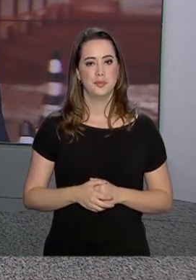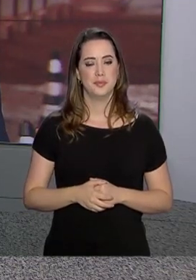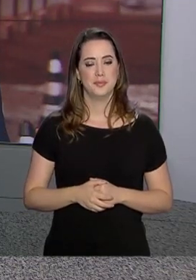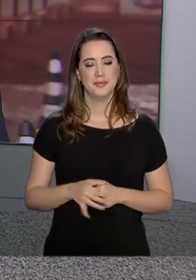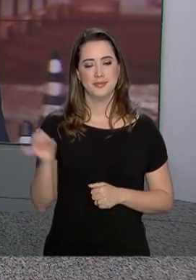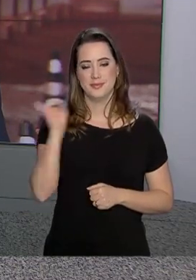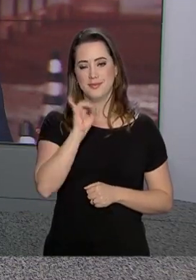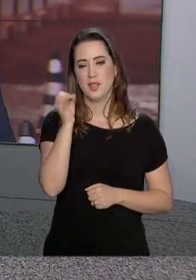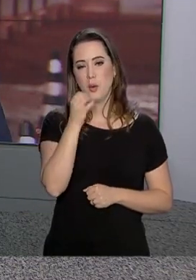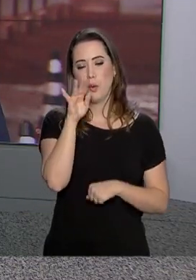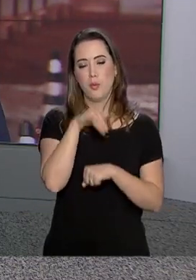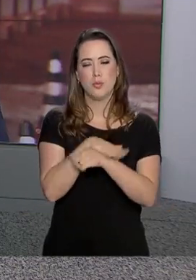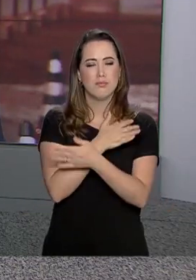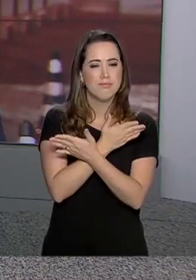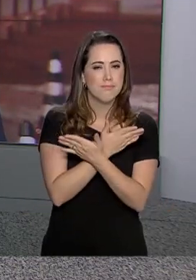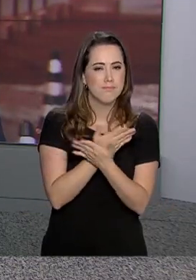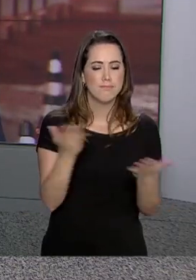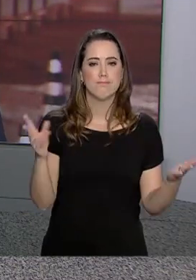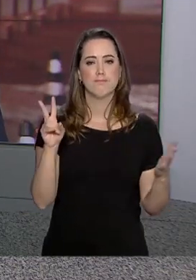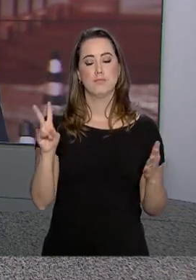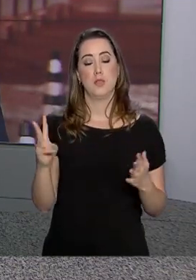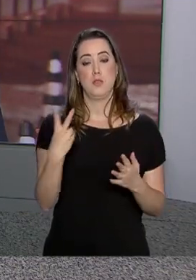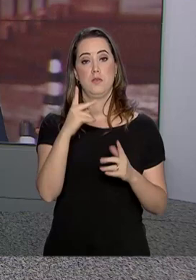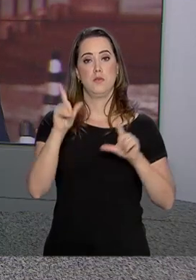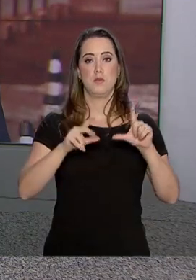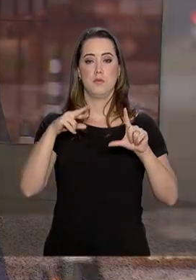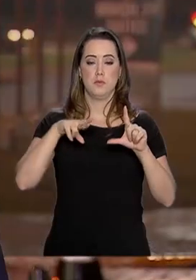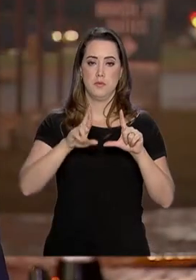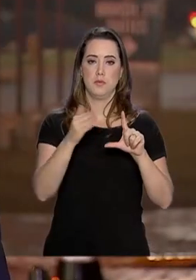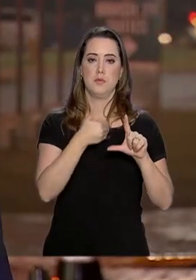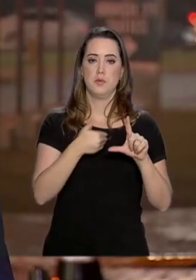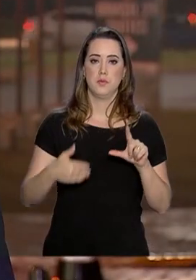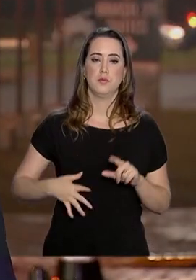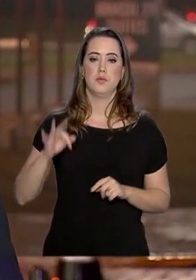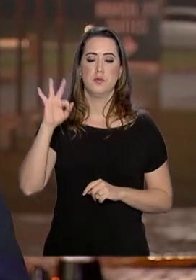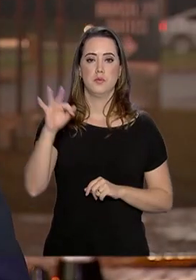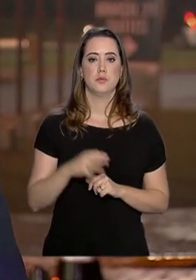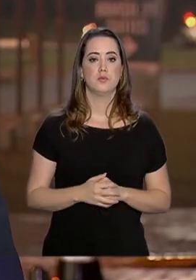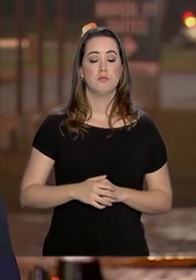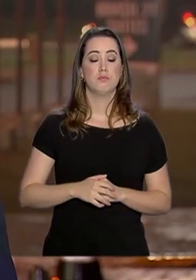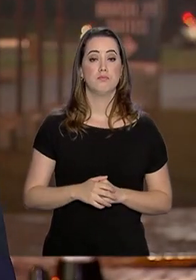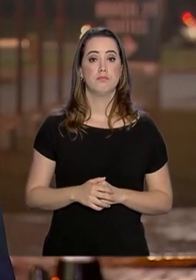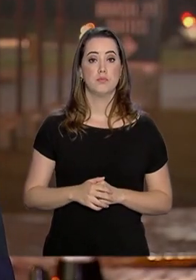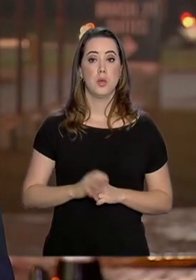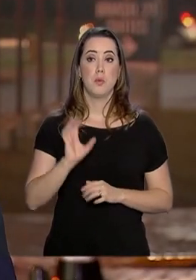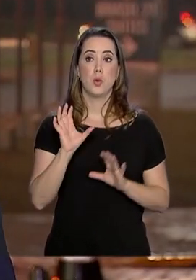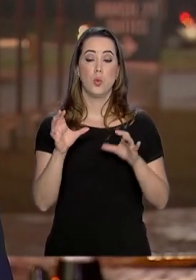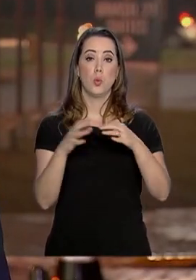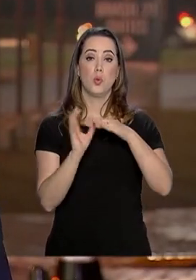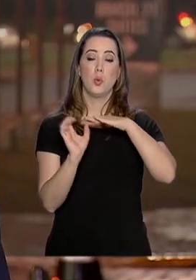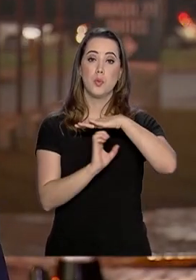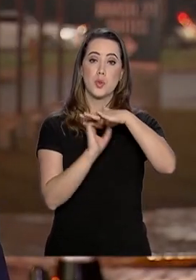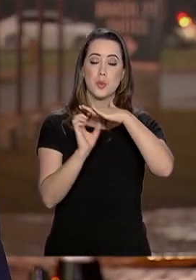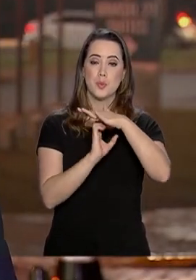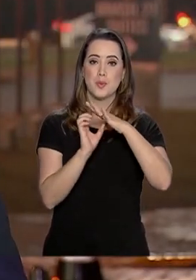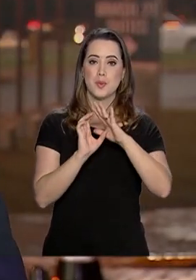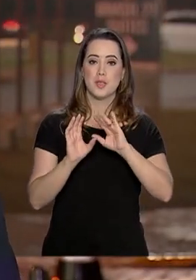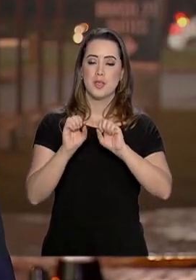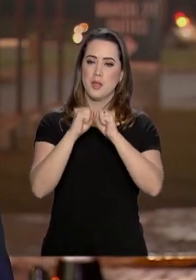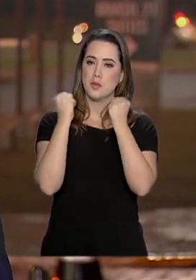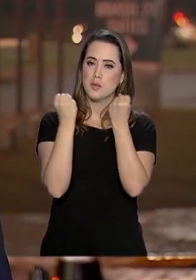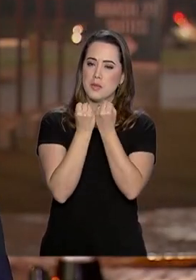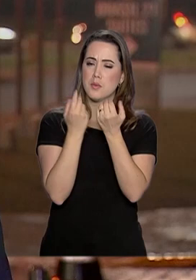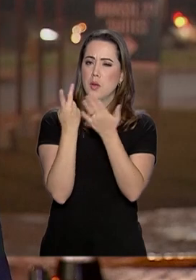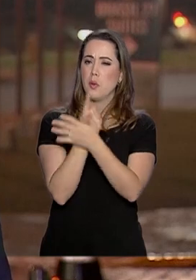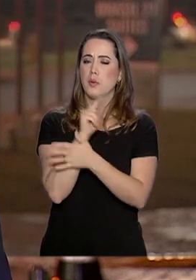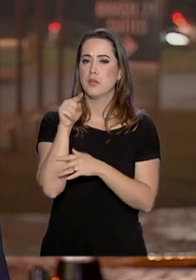Boa noite, Alessandra. Boa noite a todos que acompanham a NBR, a TV do governo federal. Para empresários, em um seminário realizado aqui